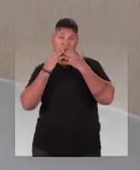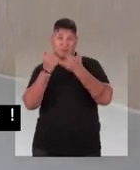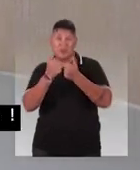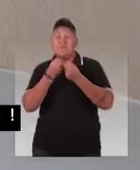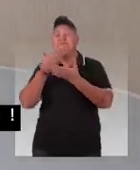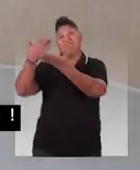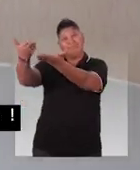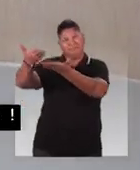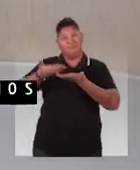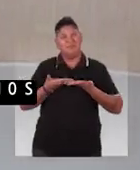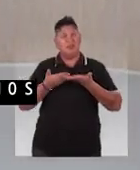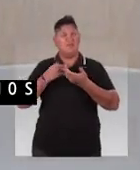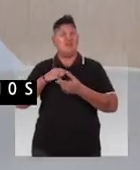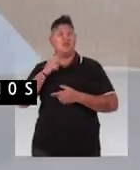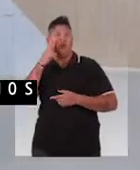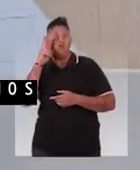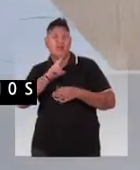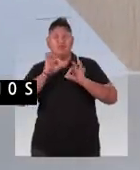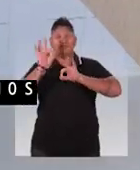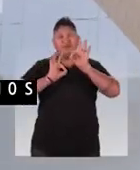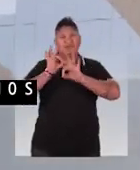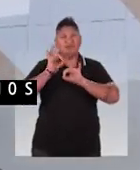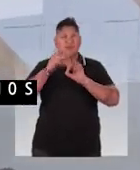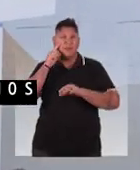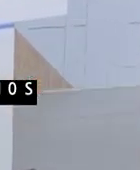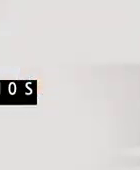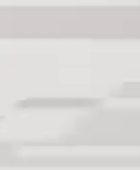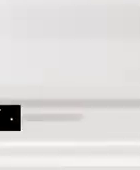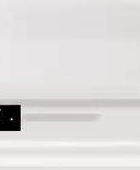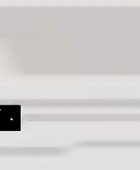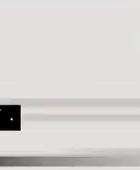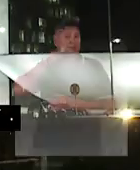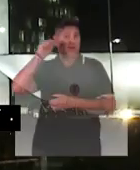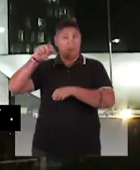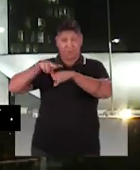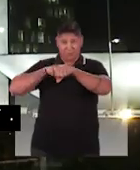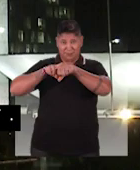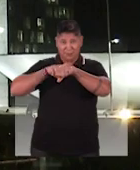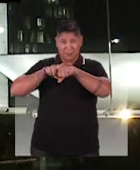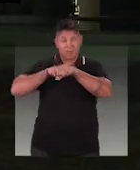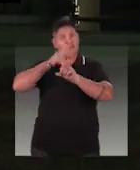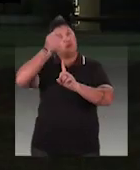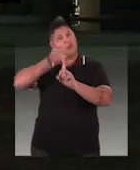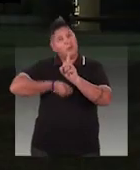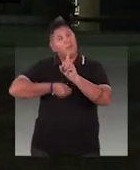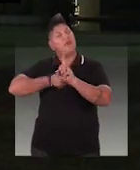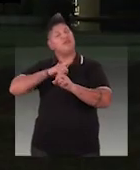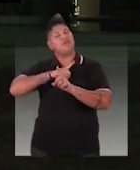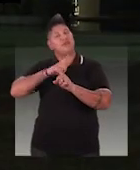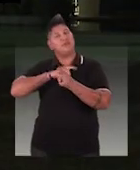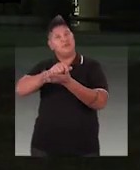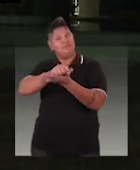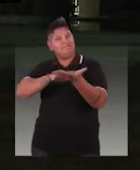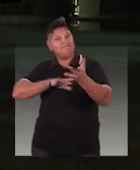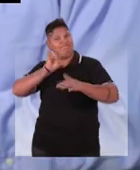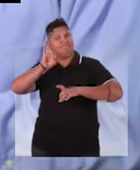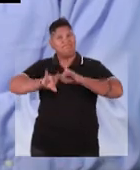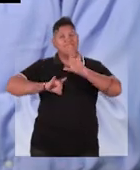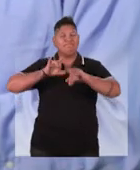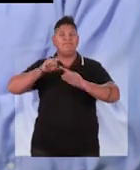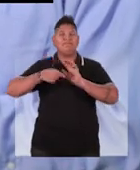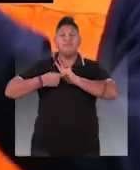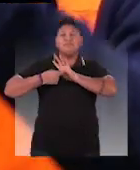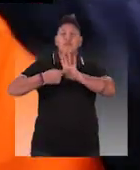Olá, seja bem-vindo! Veja o que preparamos nesta edição. Abril Verde, no mês que conta com ações